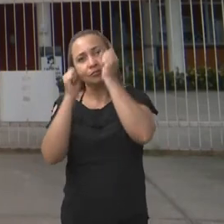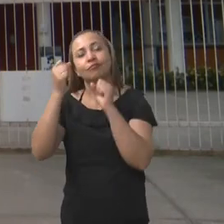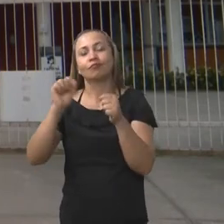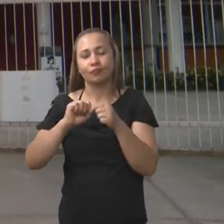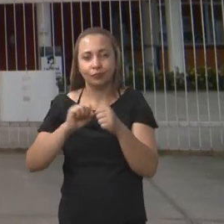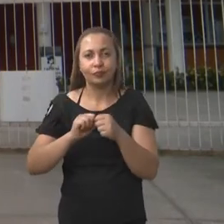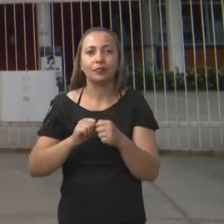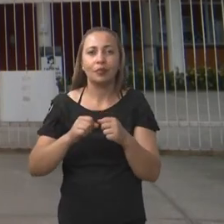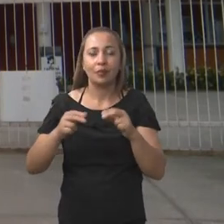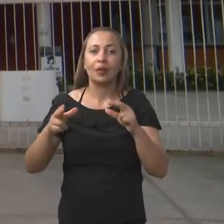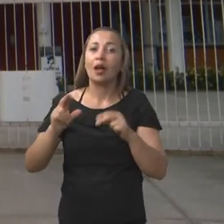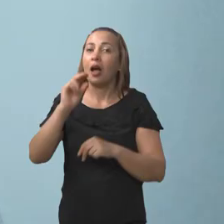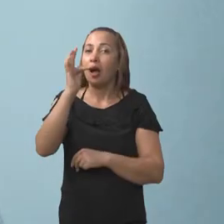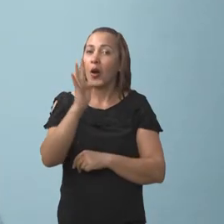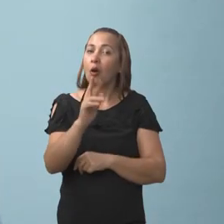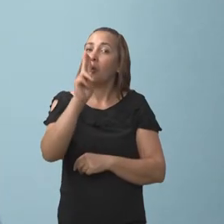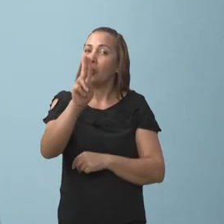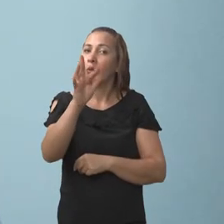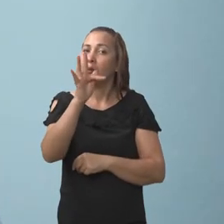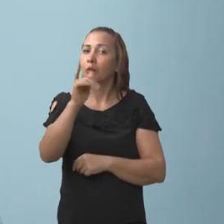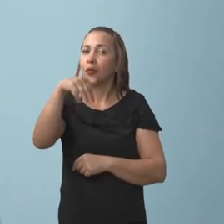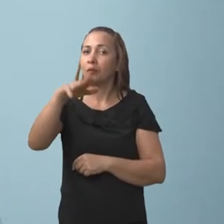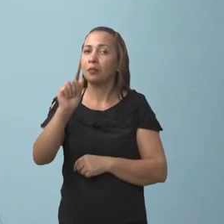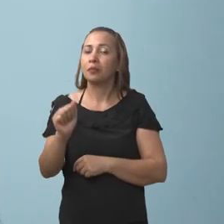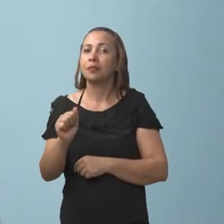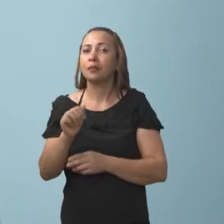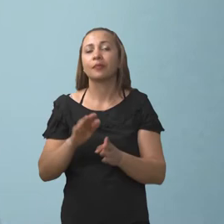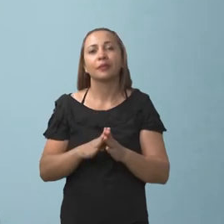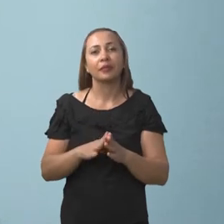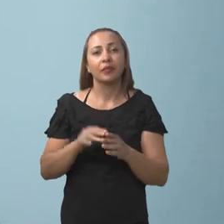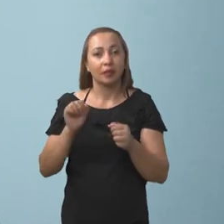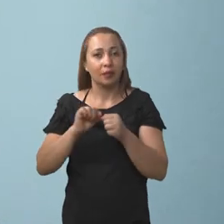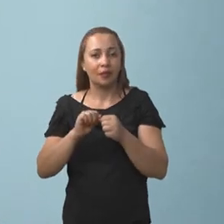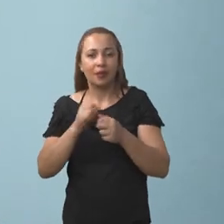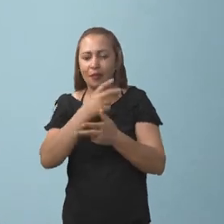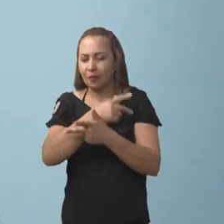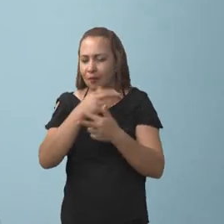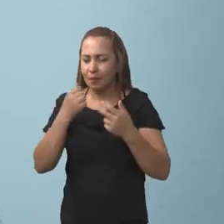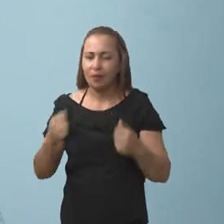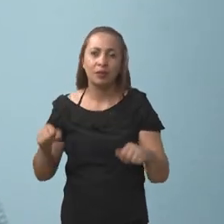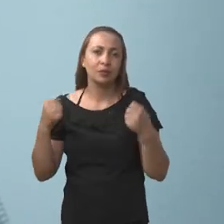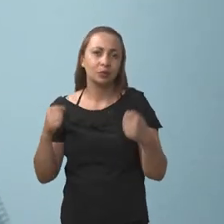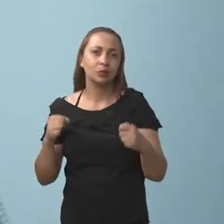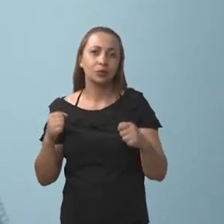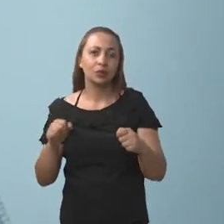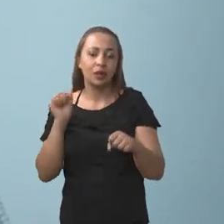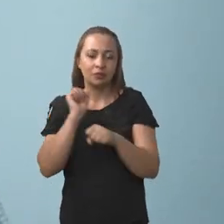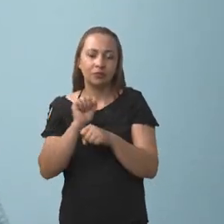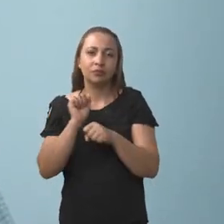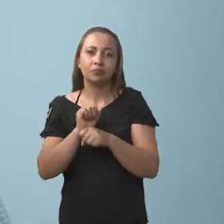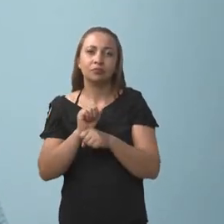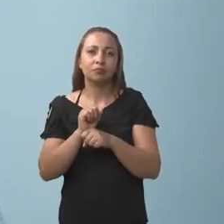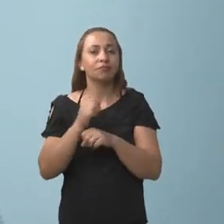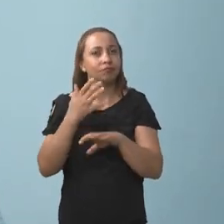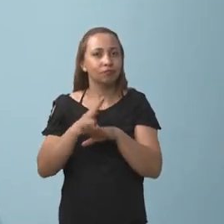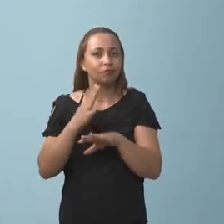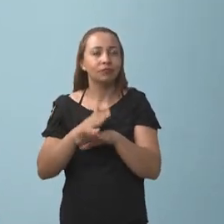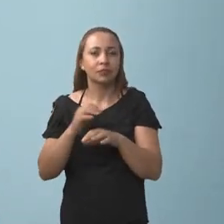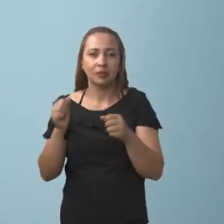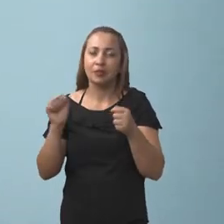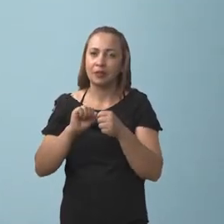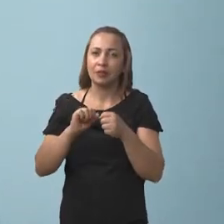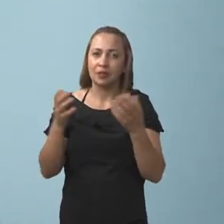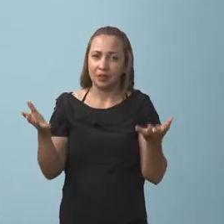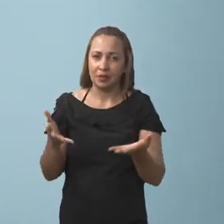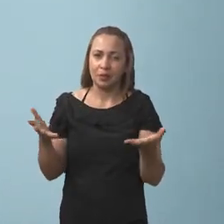foram produzidos na UFMA. Vimos aí na visita que fizemos à UFMA as várias possibilidades e esperamos que os testes que serão